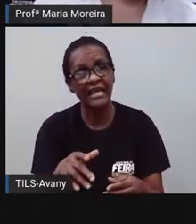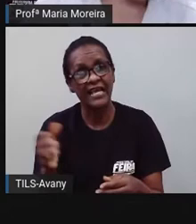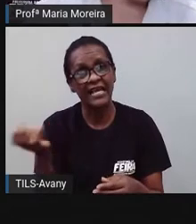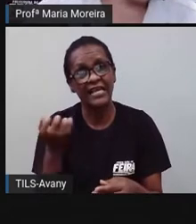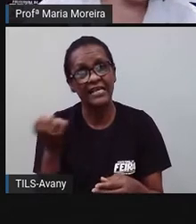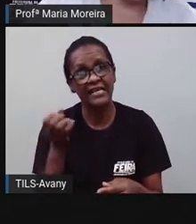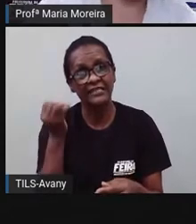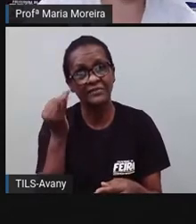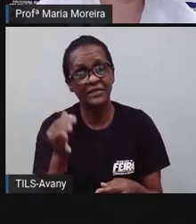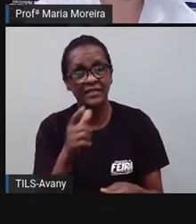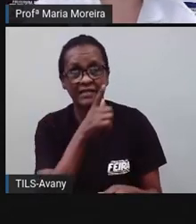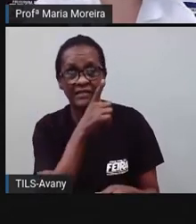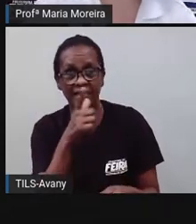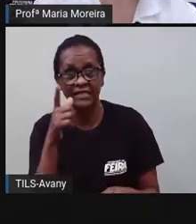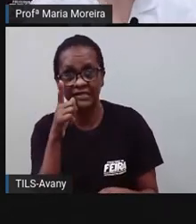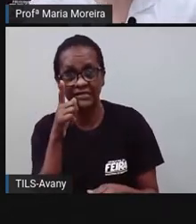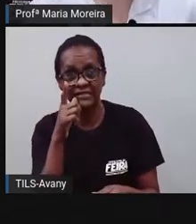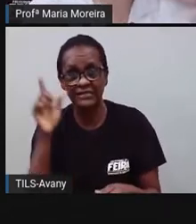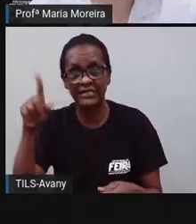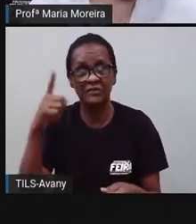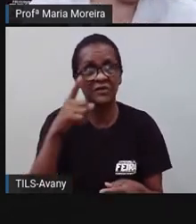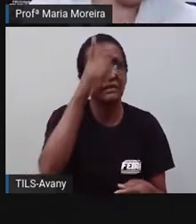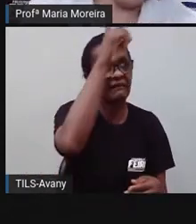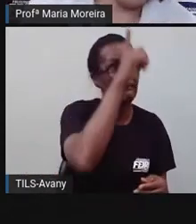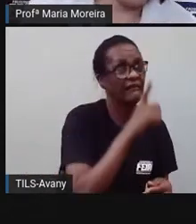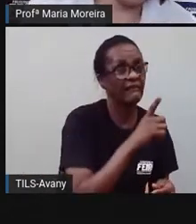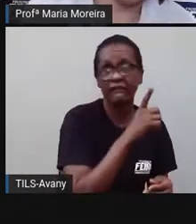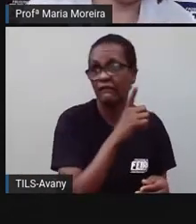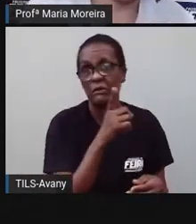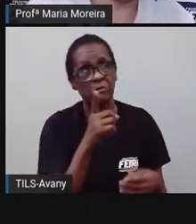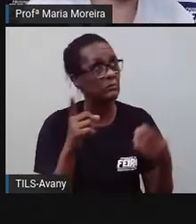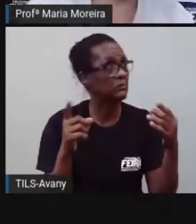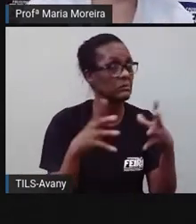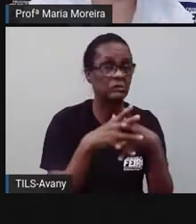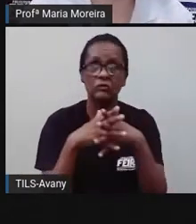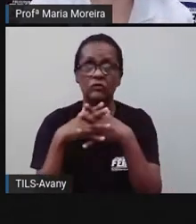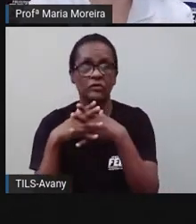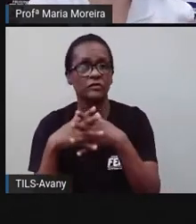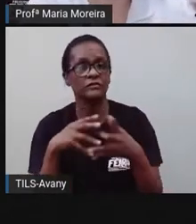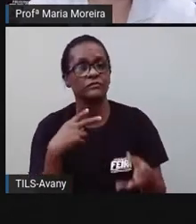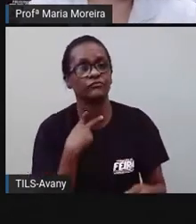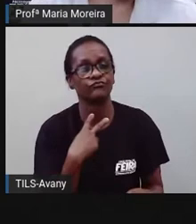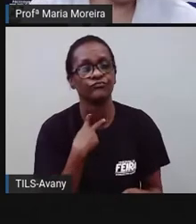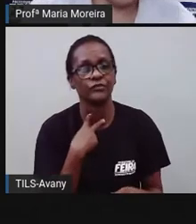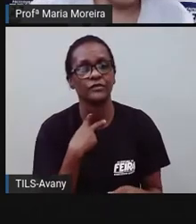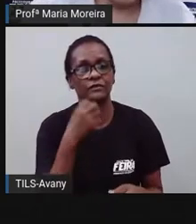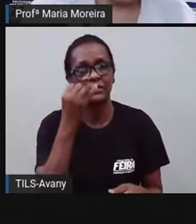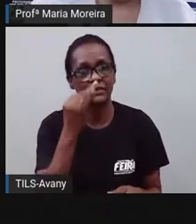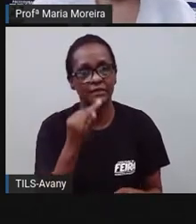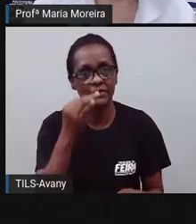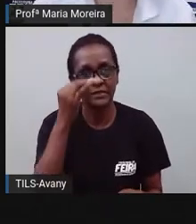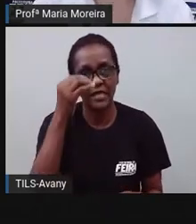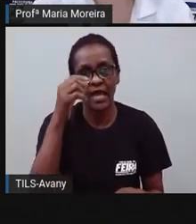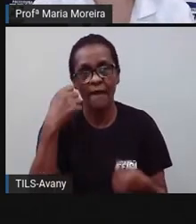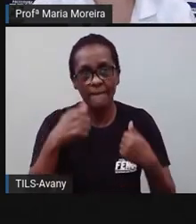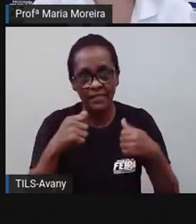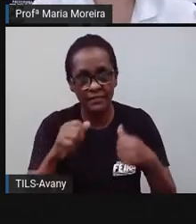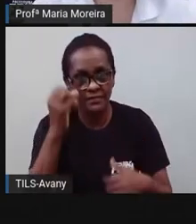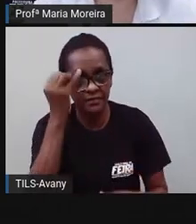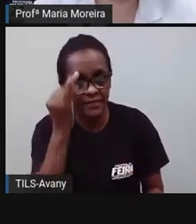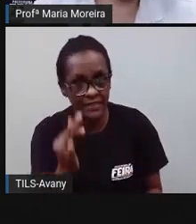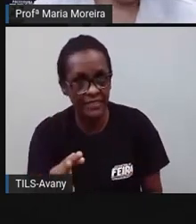não era isso, eu queria falar da minha colega. E não, mas na verdade não era isso, eu queria comunicar aqui que vai ter uma festa de